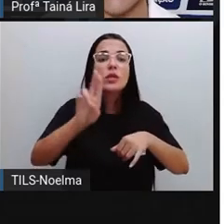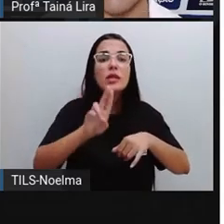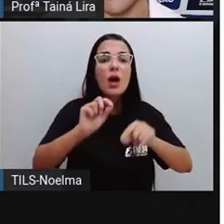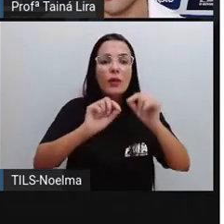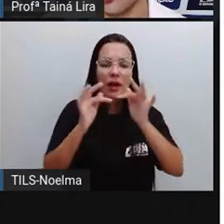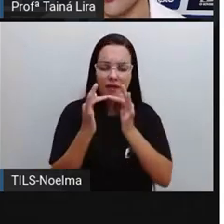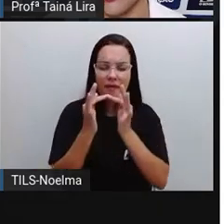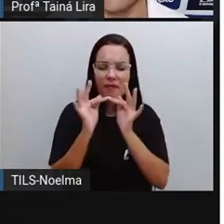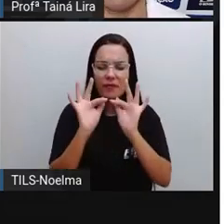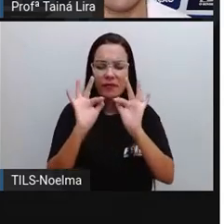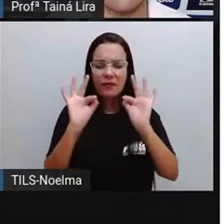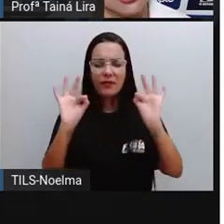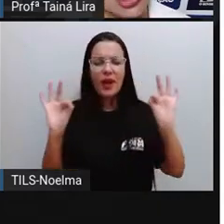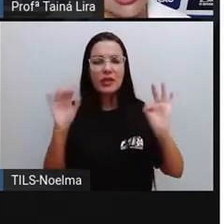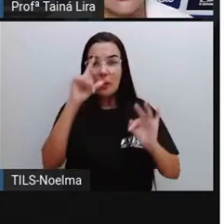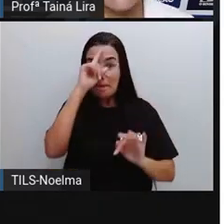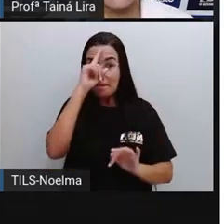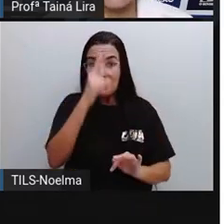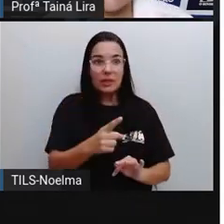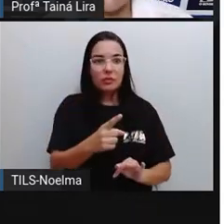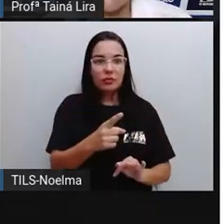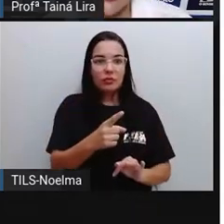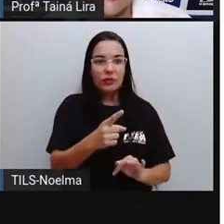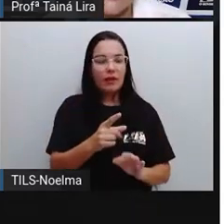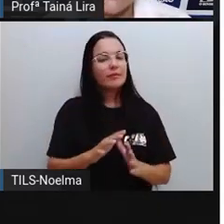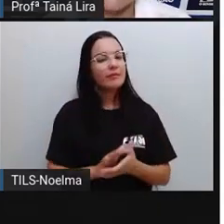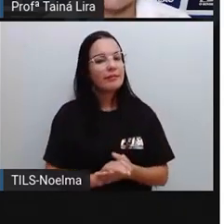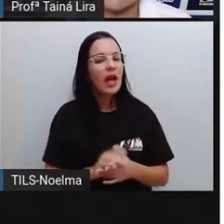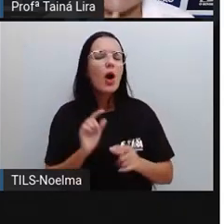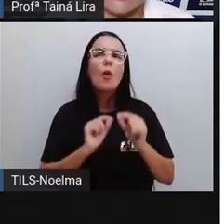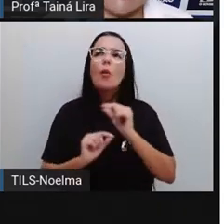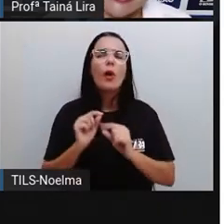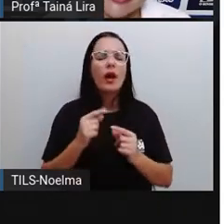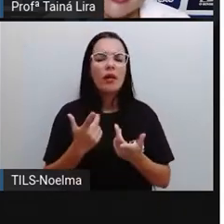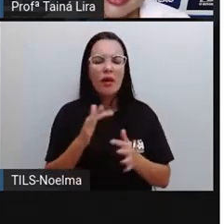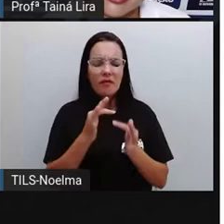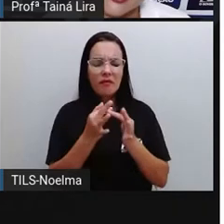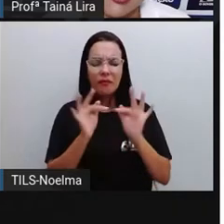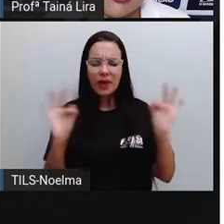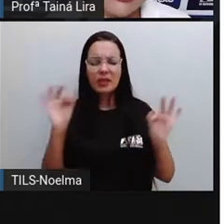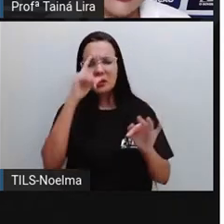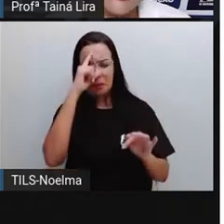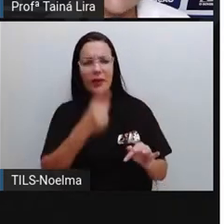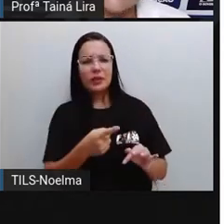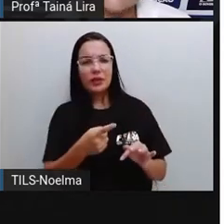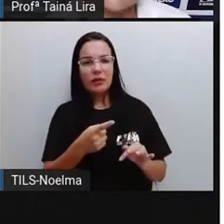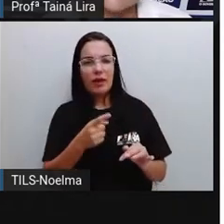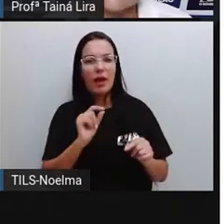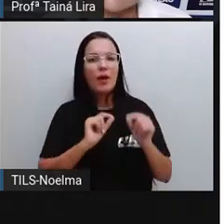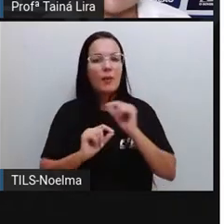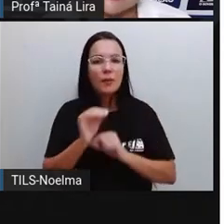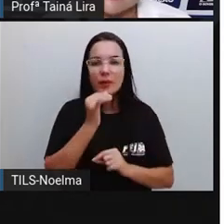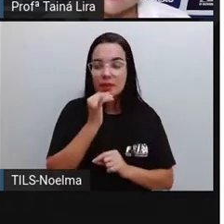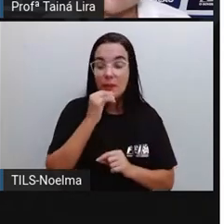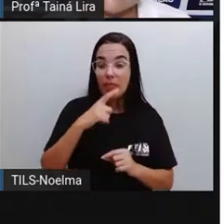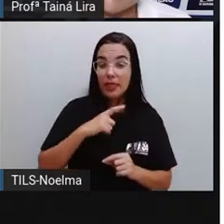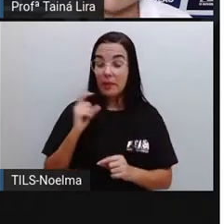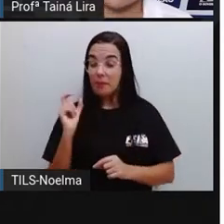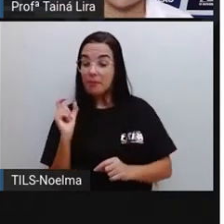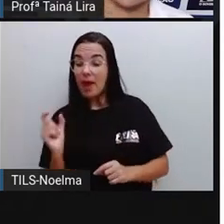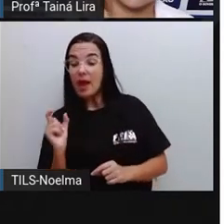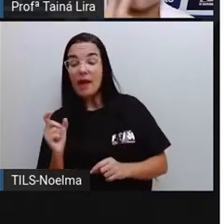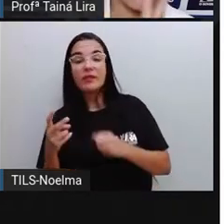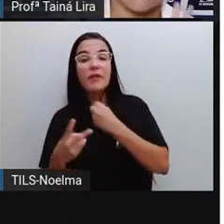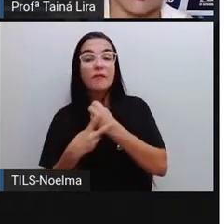frase imperativa? Não entendi. São frases que vão ter palavrinhas ali, ó, que são